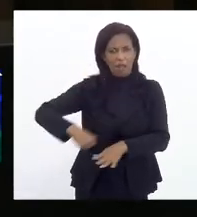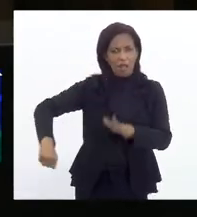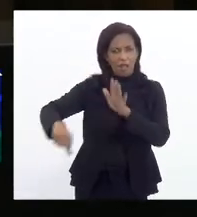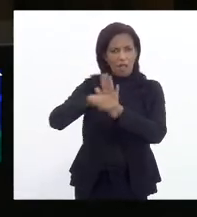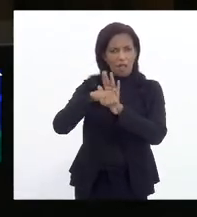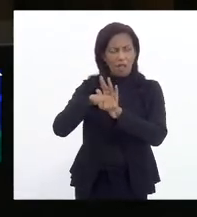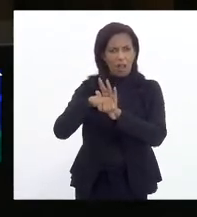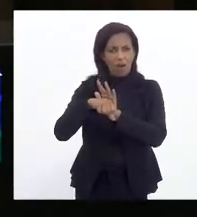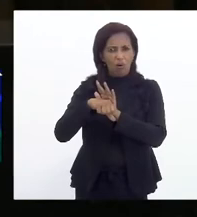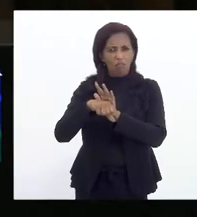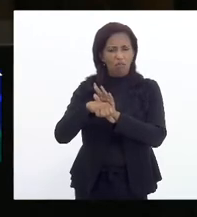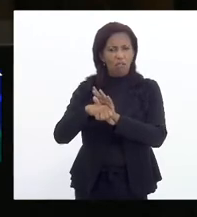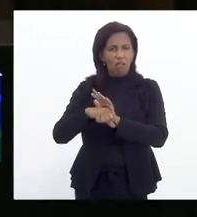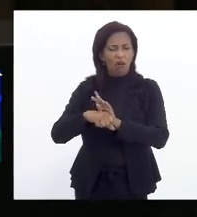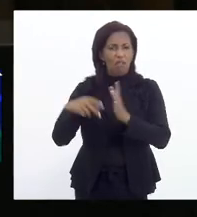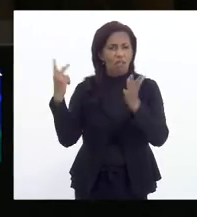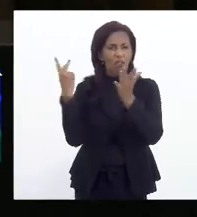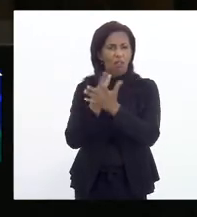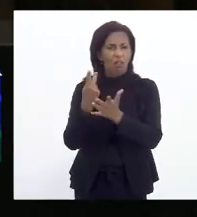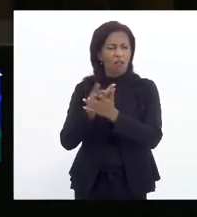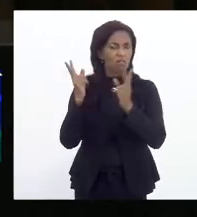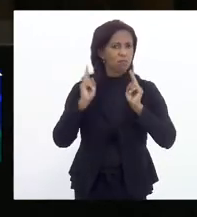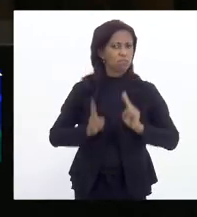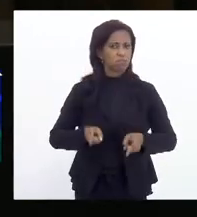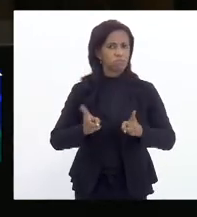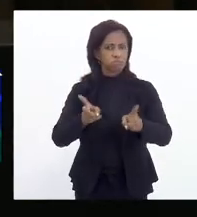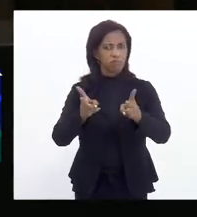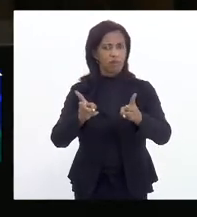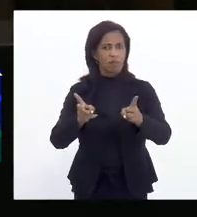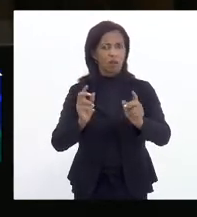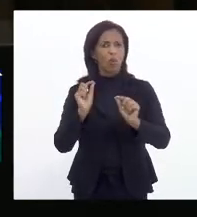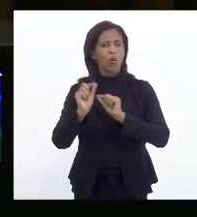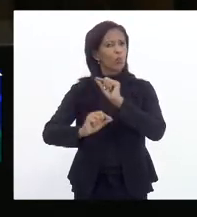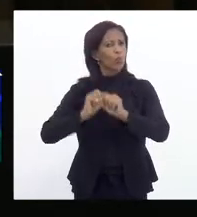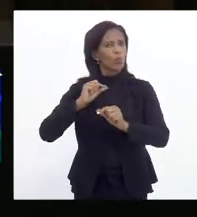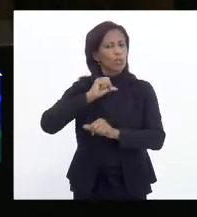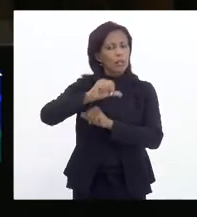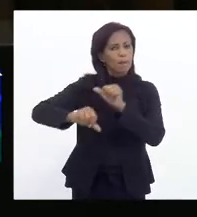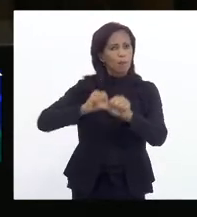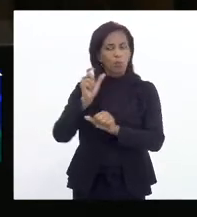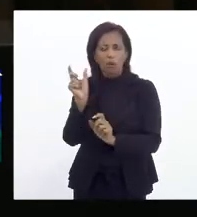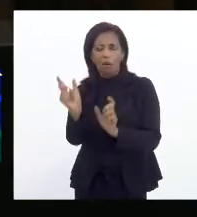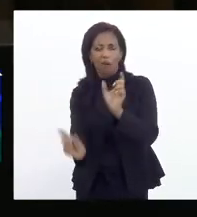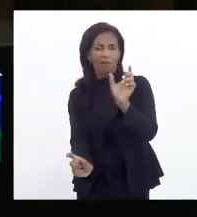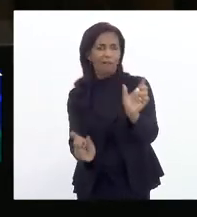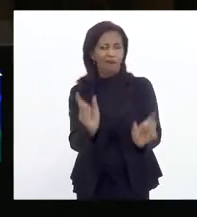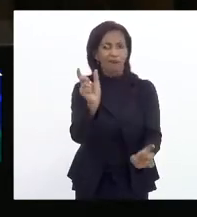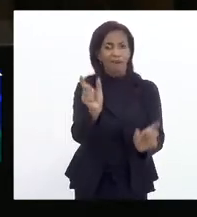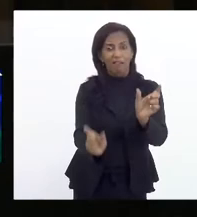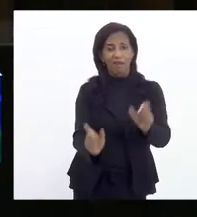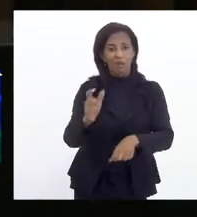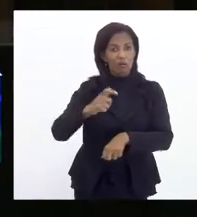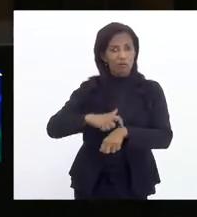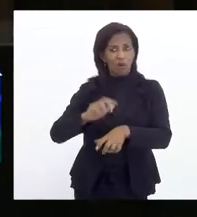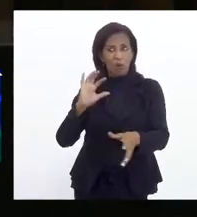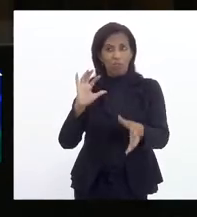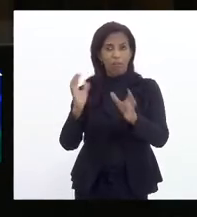e retrógradas são as mesmas. O que muda são os personagens e o tempo.